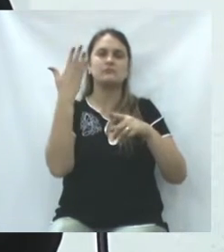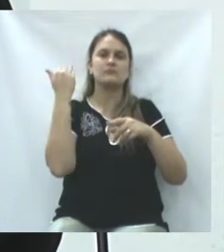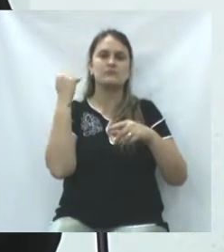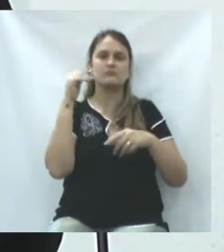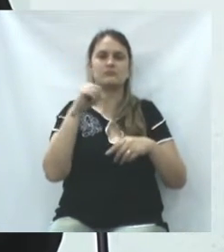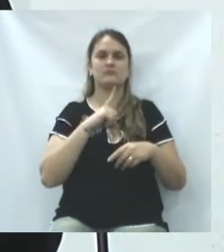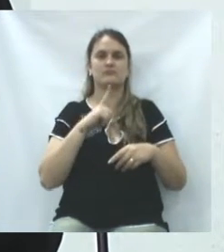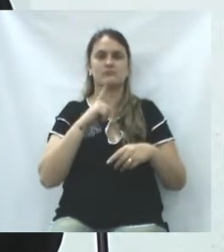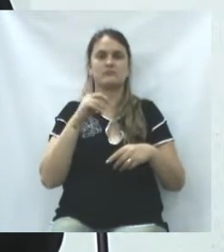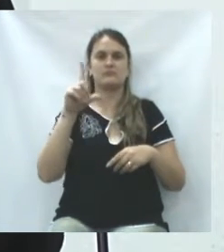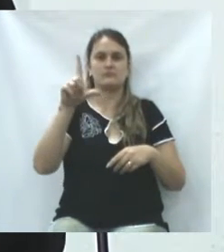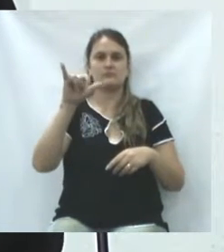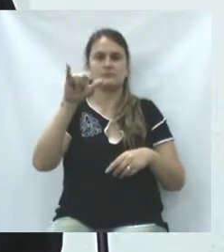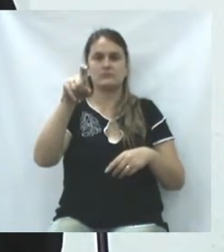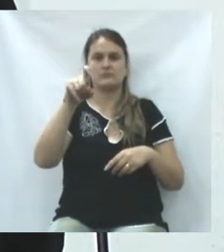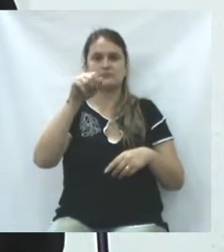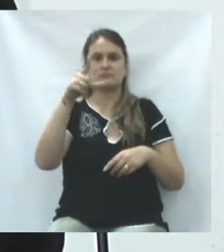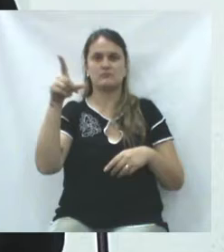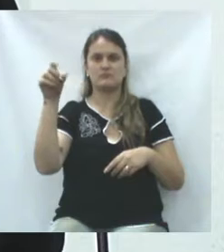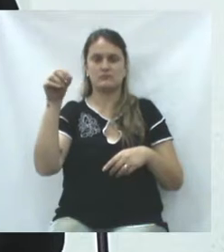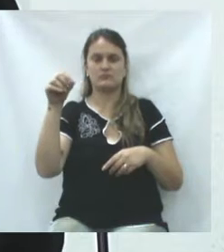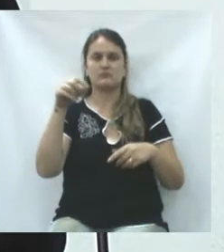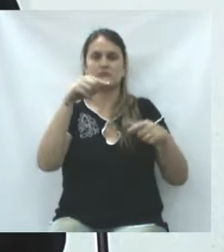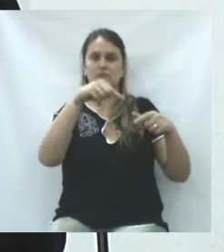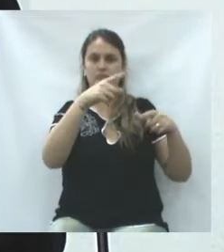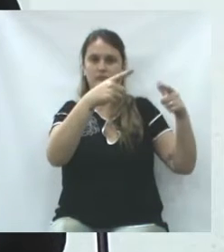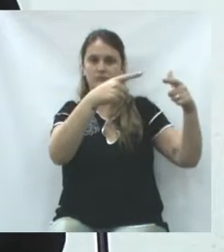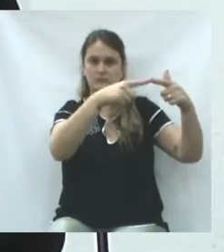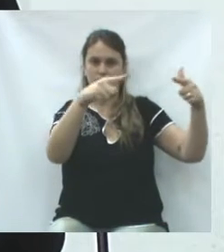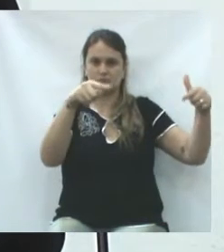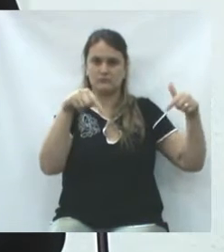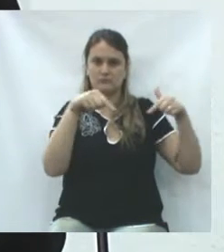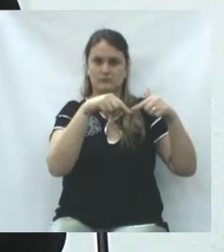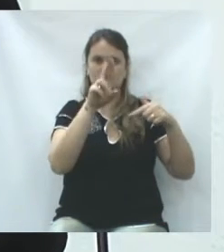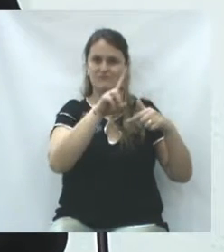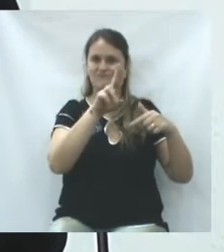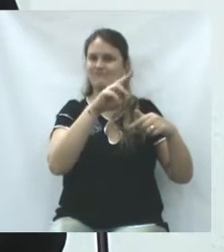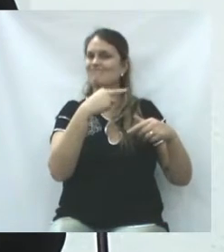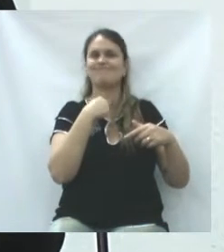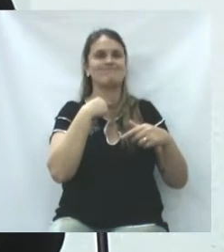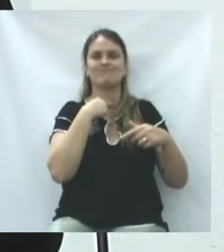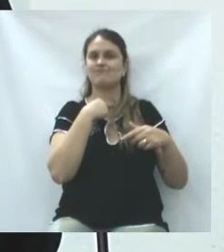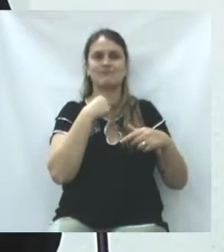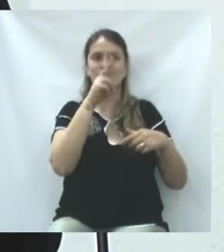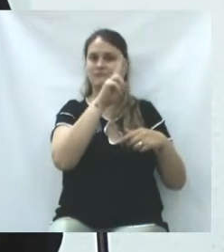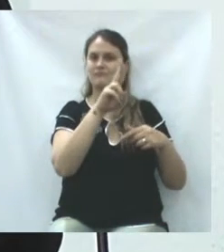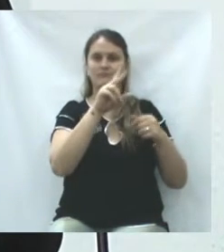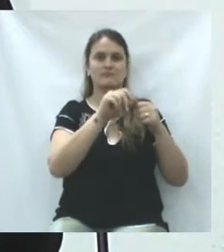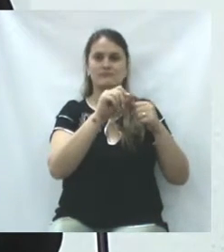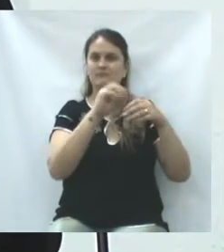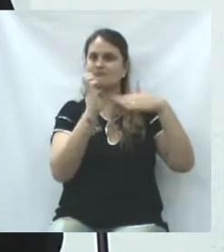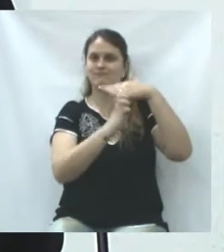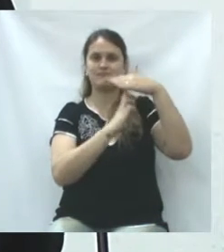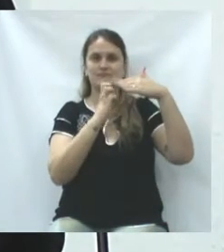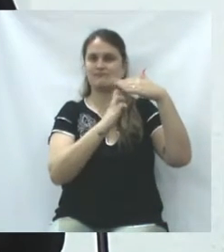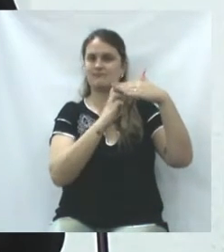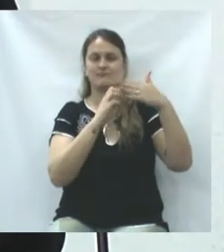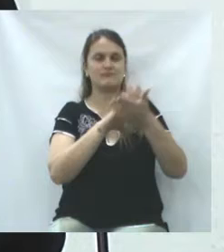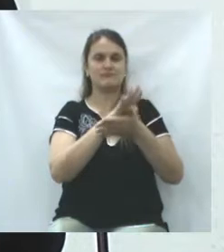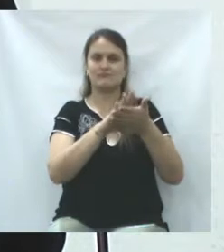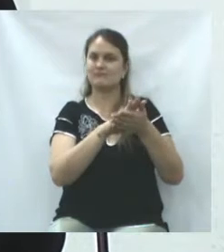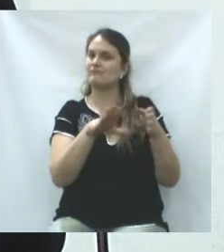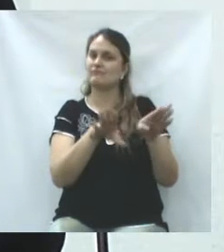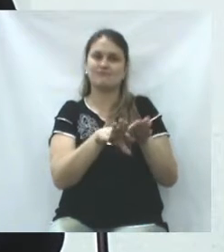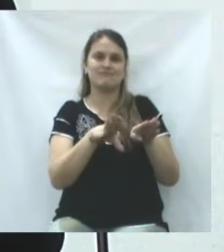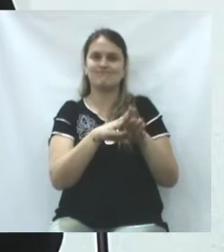lixão ali na área industrial, que foi, inclusive, essa área inviabilizada para instalar empresas em parte dela.